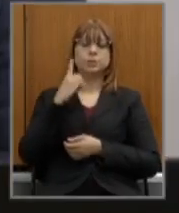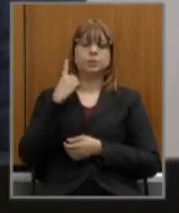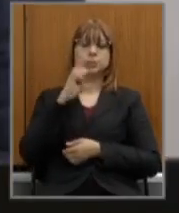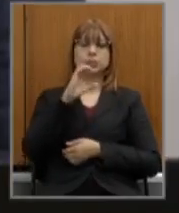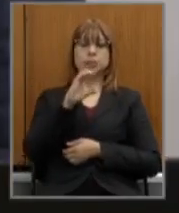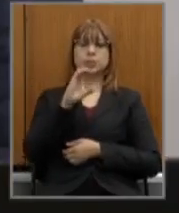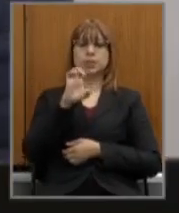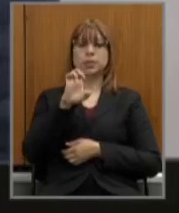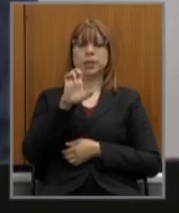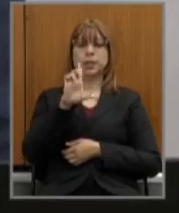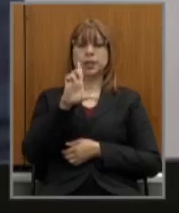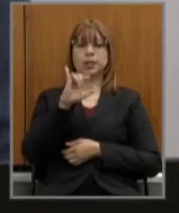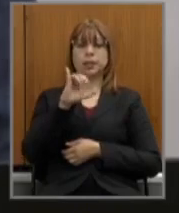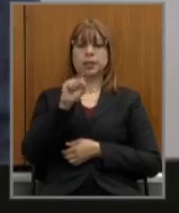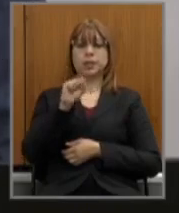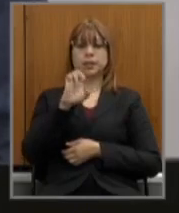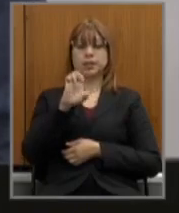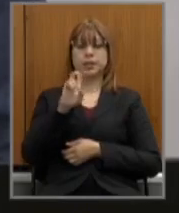Laviola